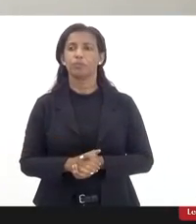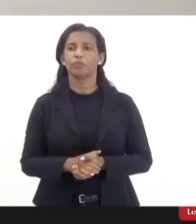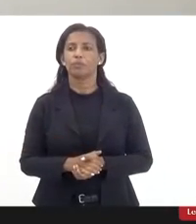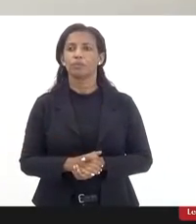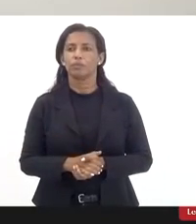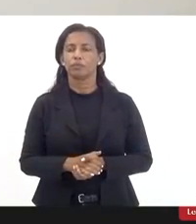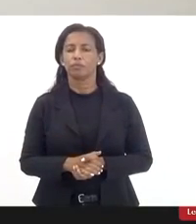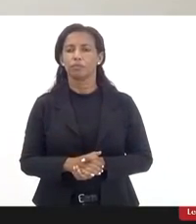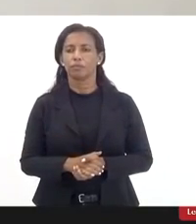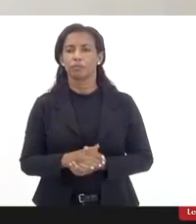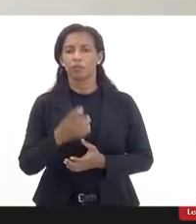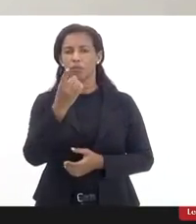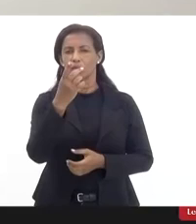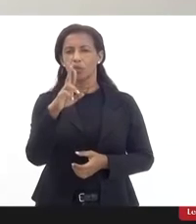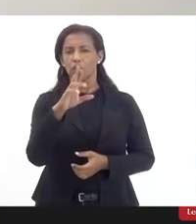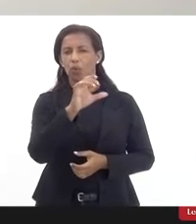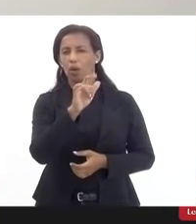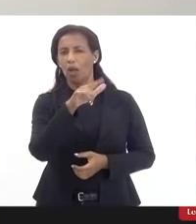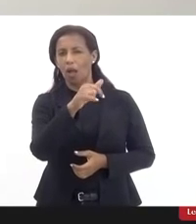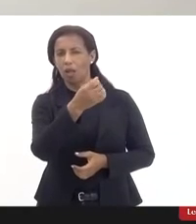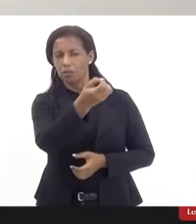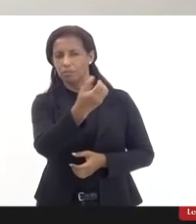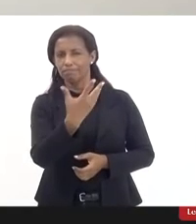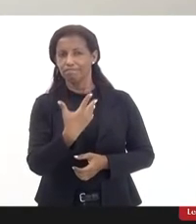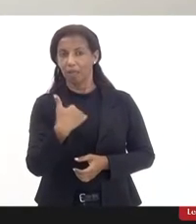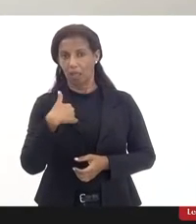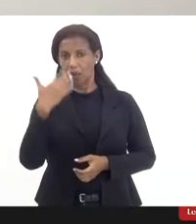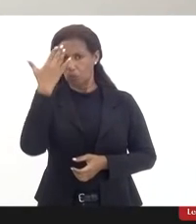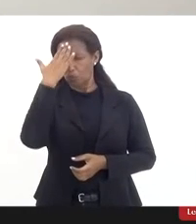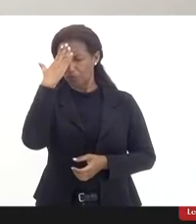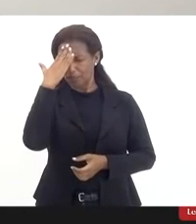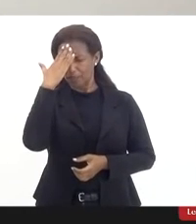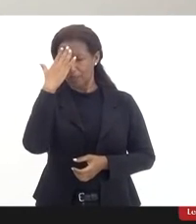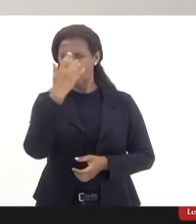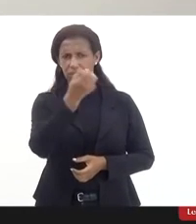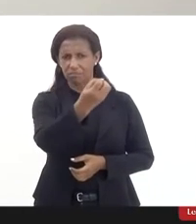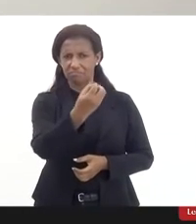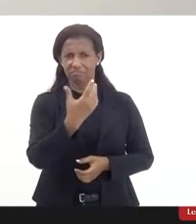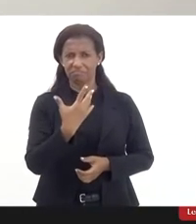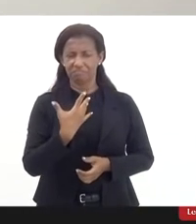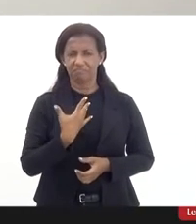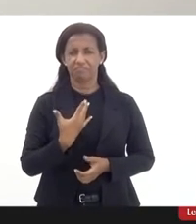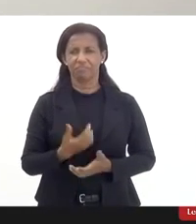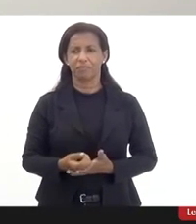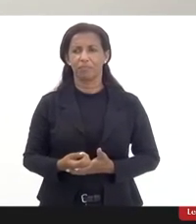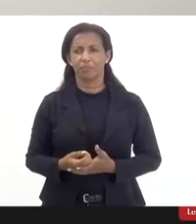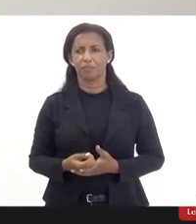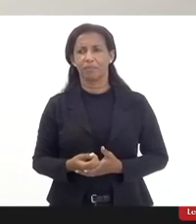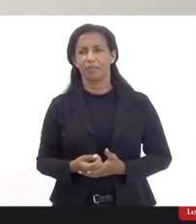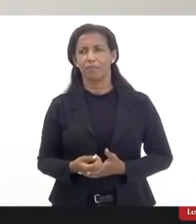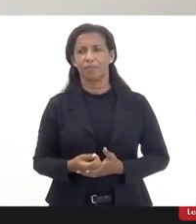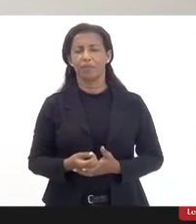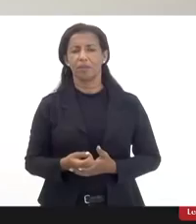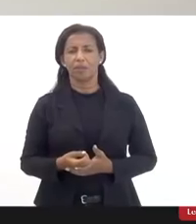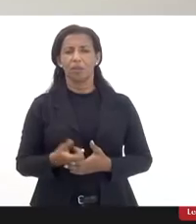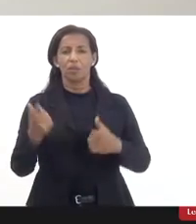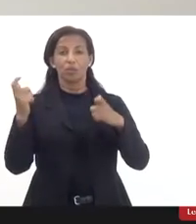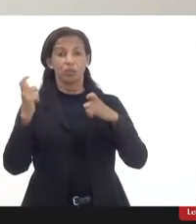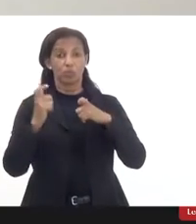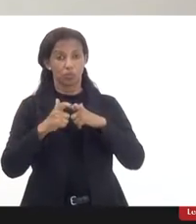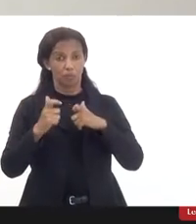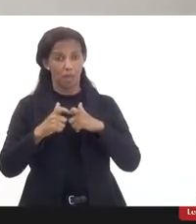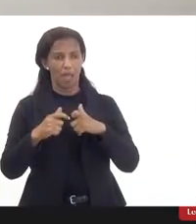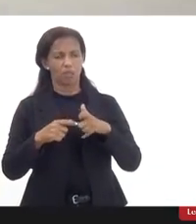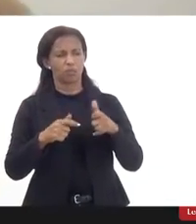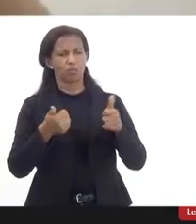e que o doutor Carlos traz e eu entendo quando ele traz essa questão dos médicos dos